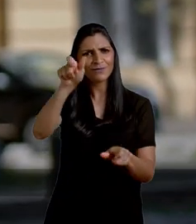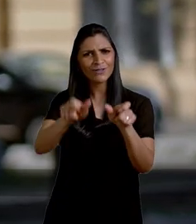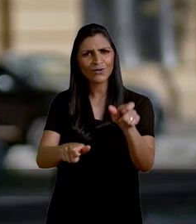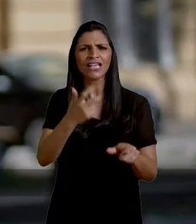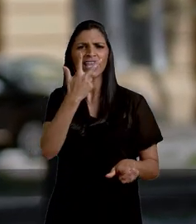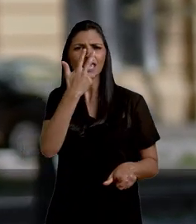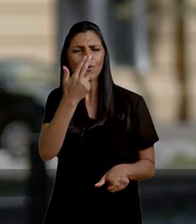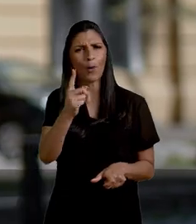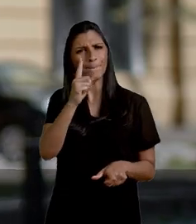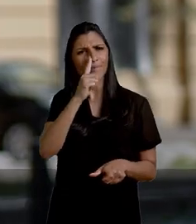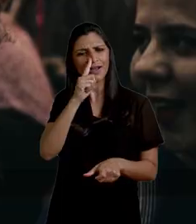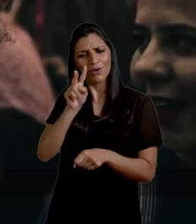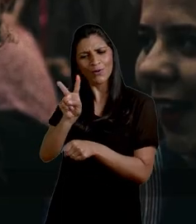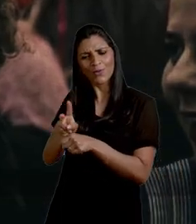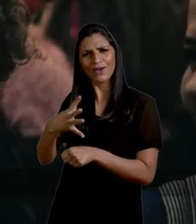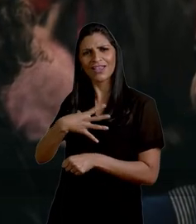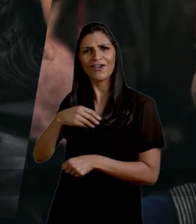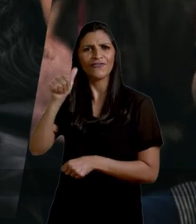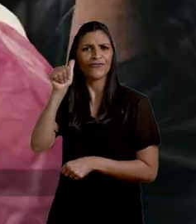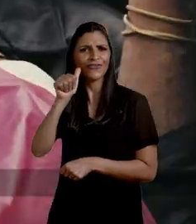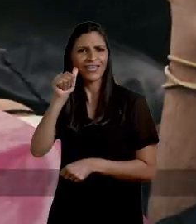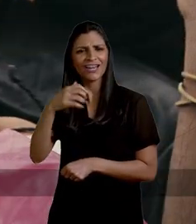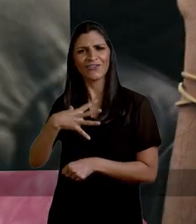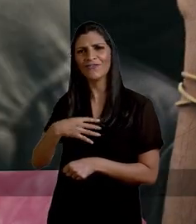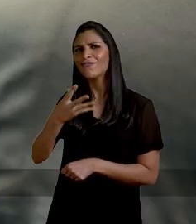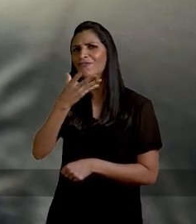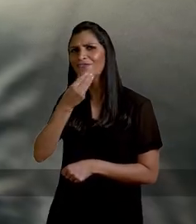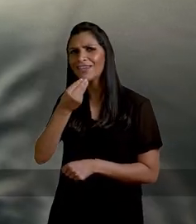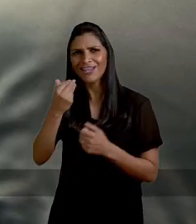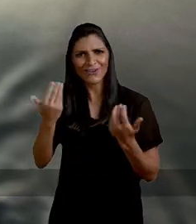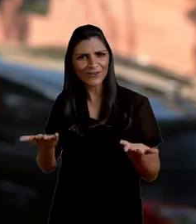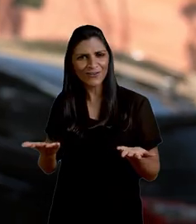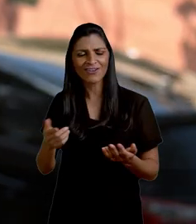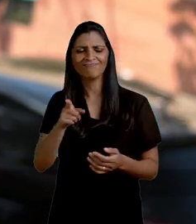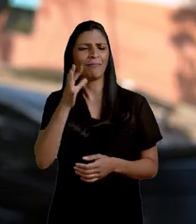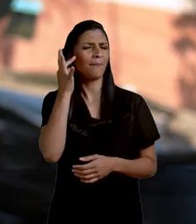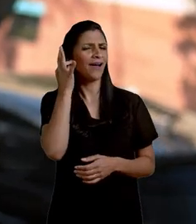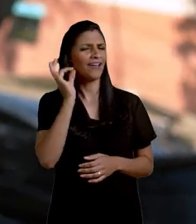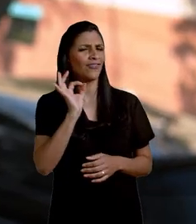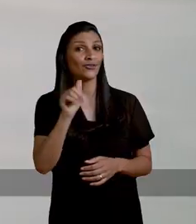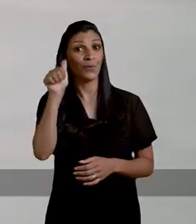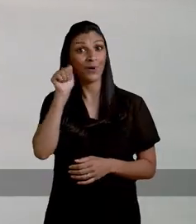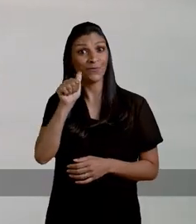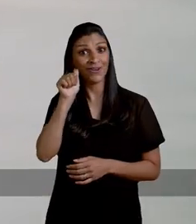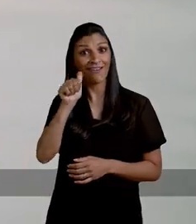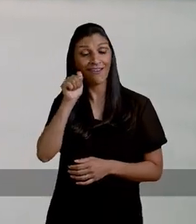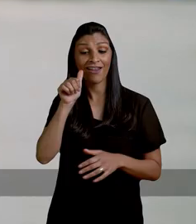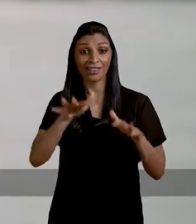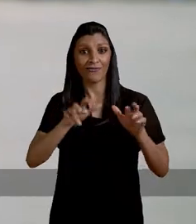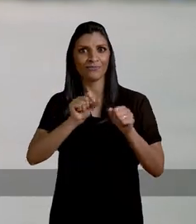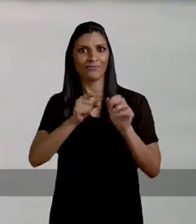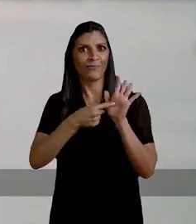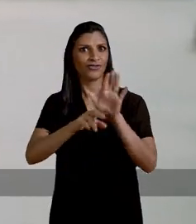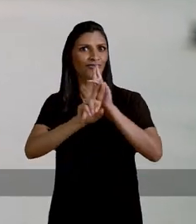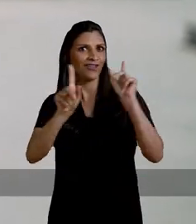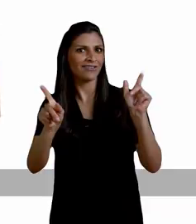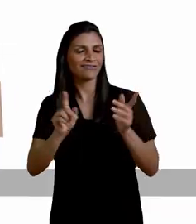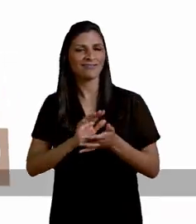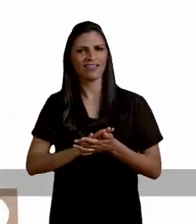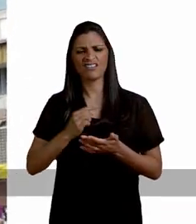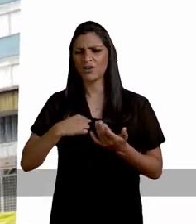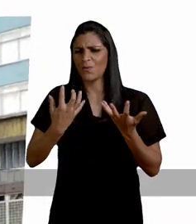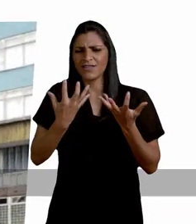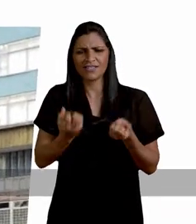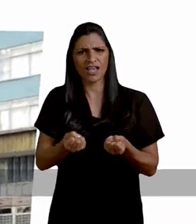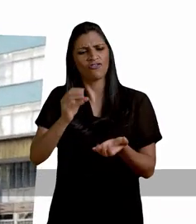pessoas com a mesma garra que nós mães cuidamos de nossas filhas e filhos? Seria maravilhoso. Uma mulher talvez faça diferença pra nós.